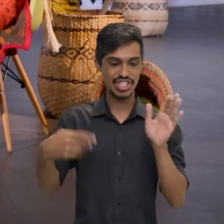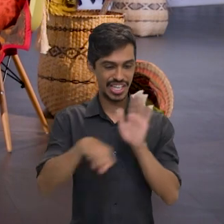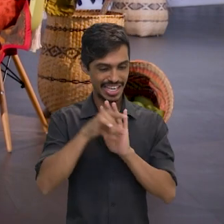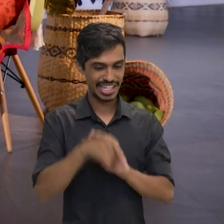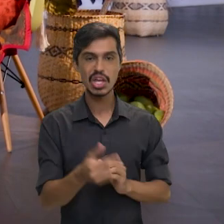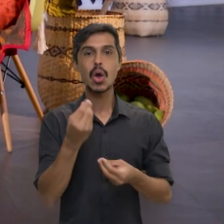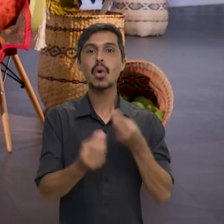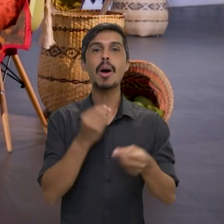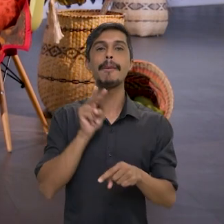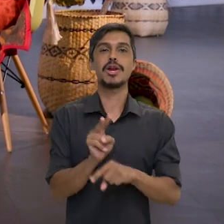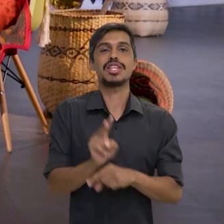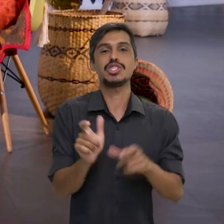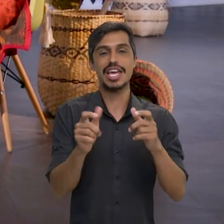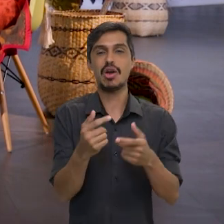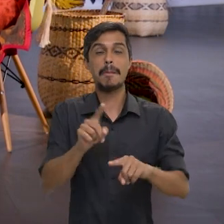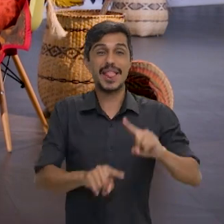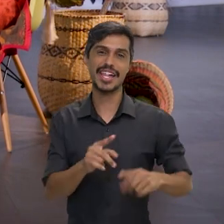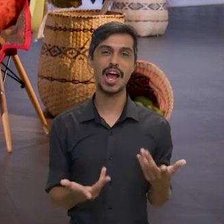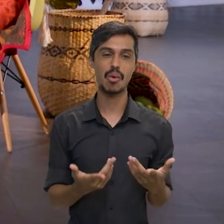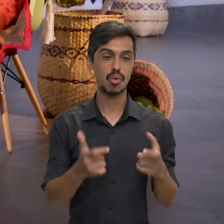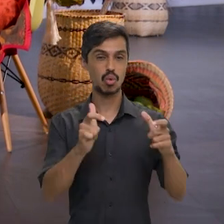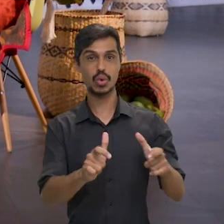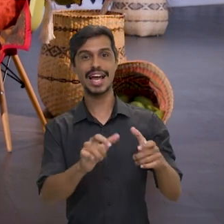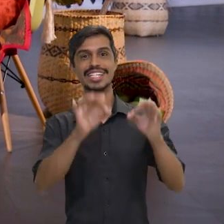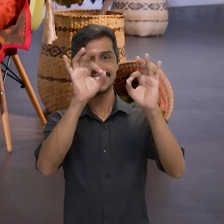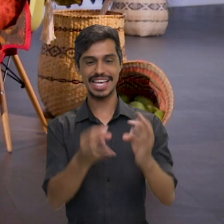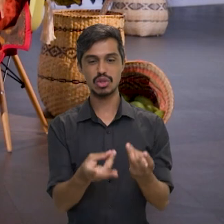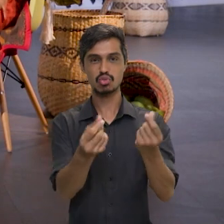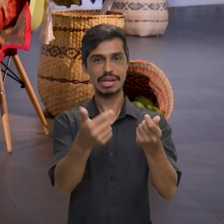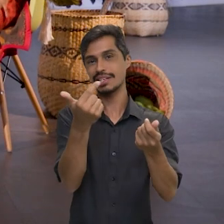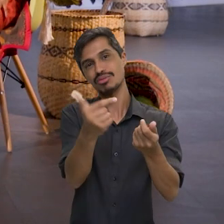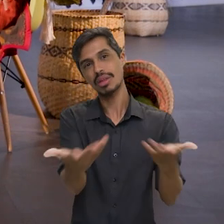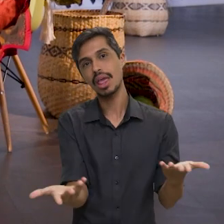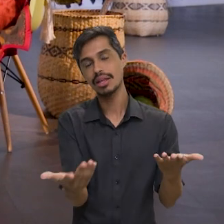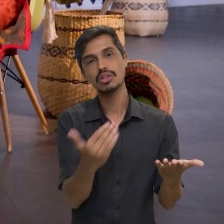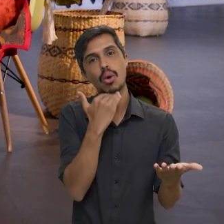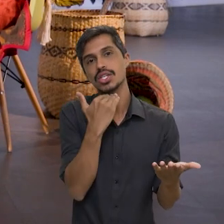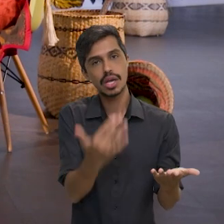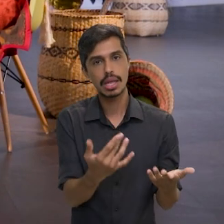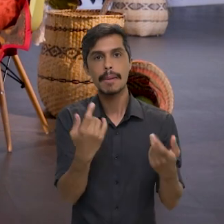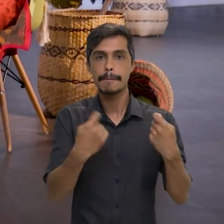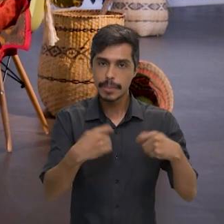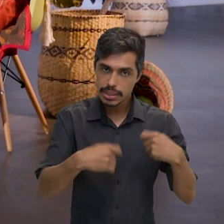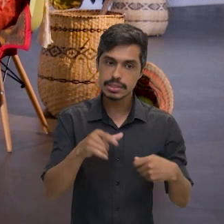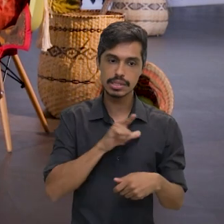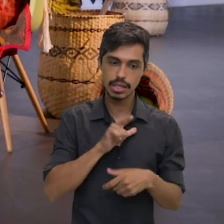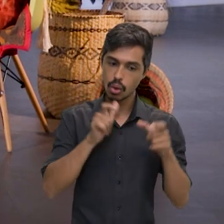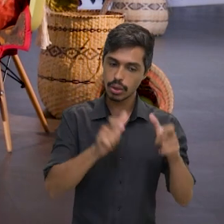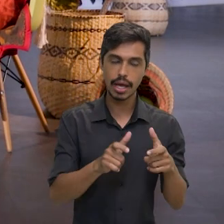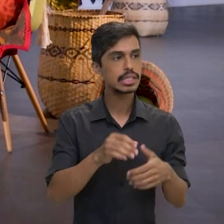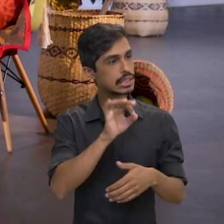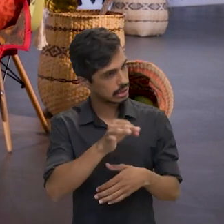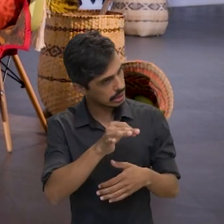volta e chegar aqui e não ter como, né? Ter um lugar adequado para a gente, né? Para a gente... Expor e mostrar para a